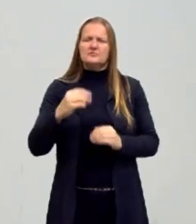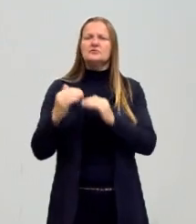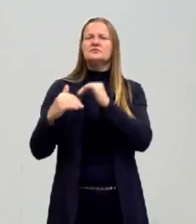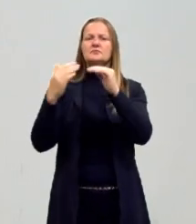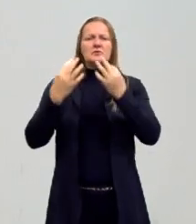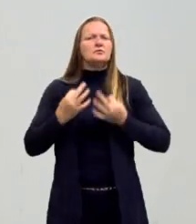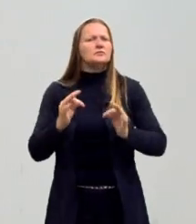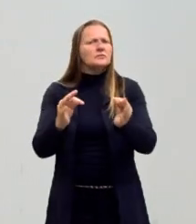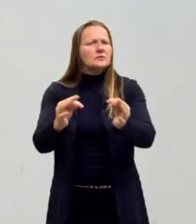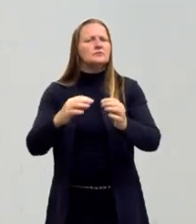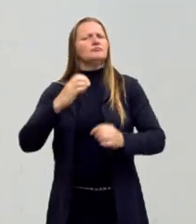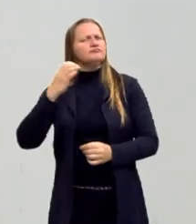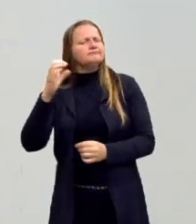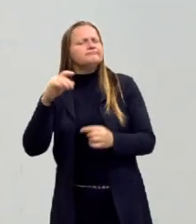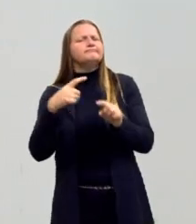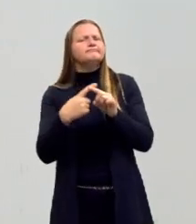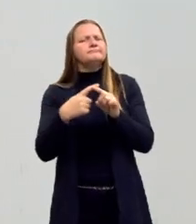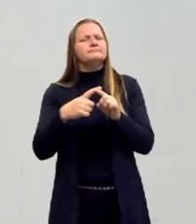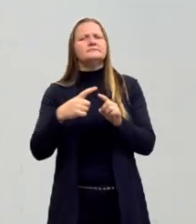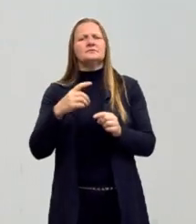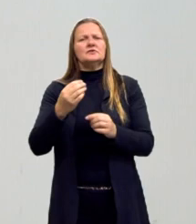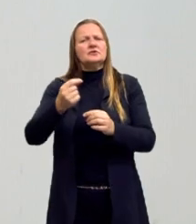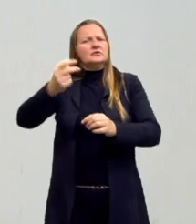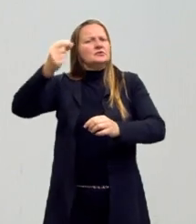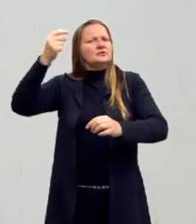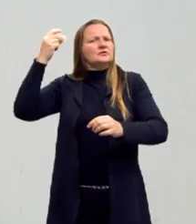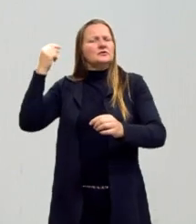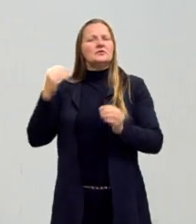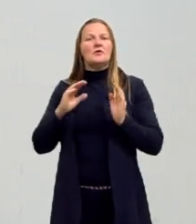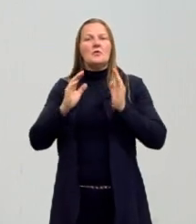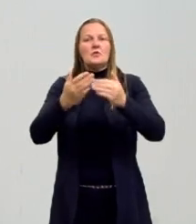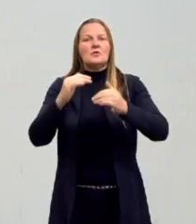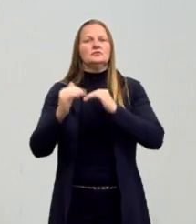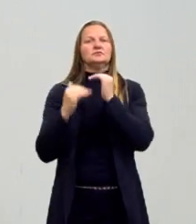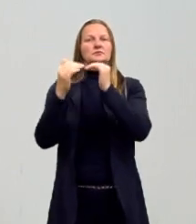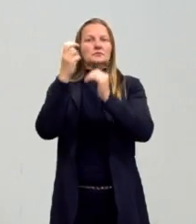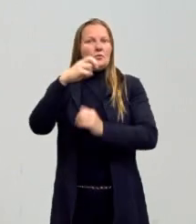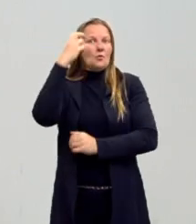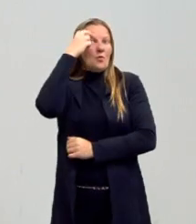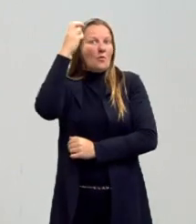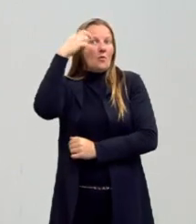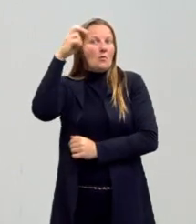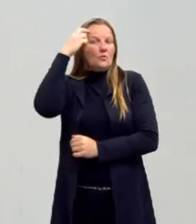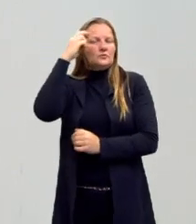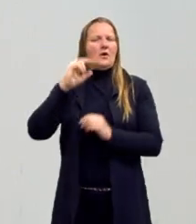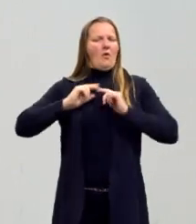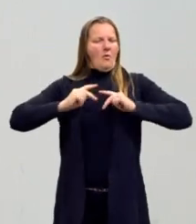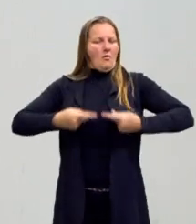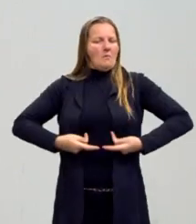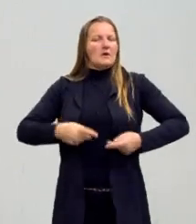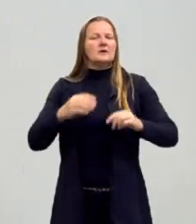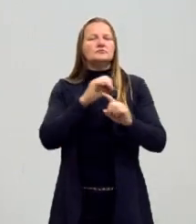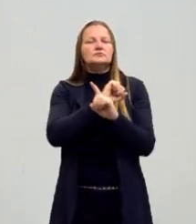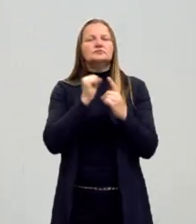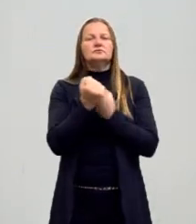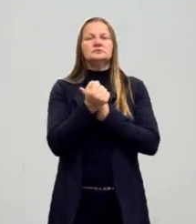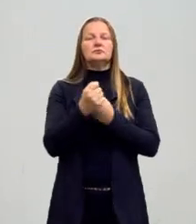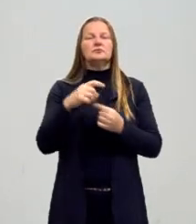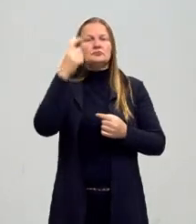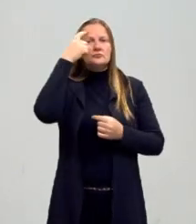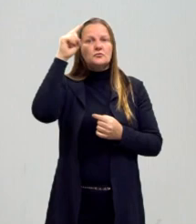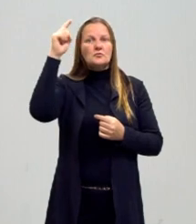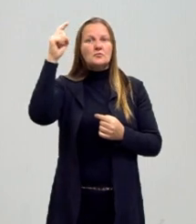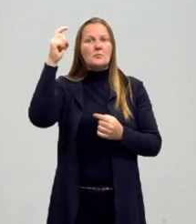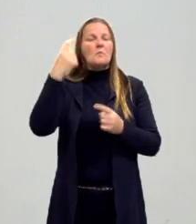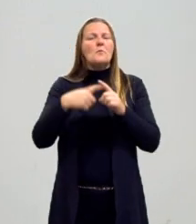tecnológico e científico nos ia levar a um desenvolvimento cultural, humano, social. E essa ideia se